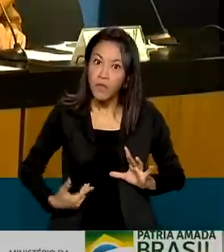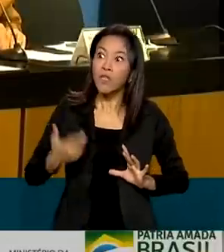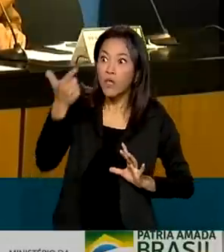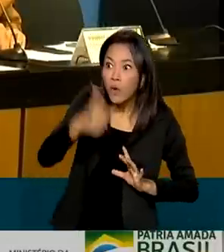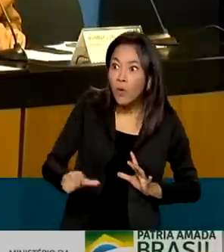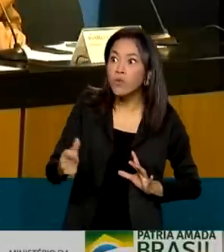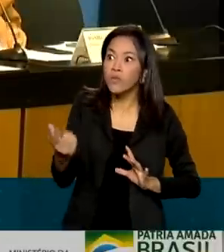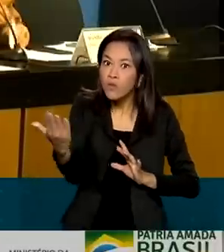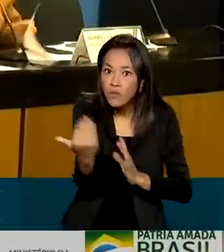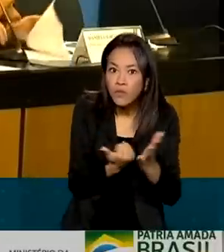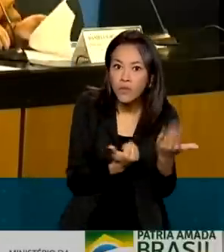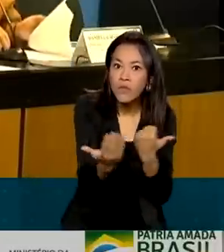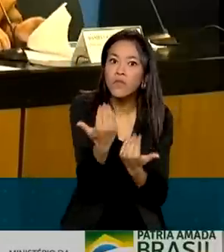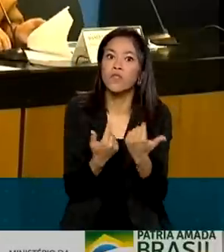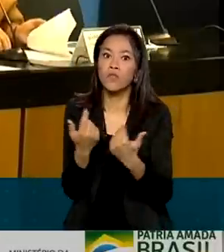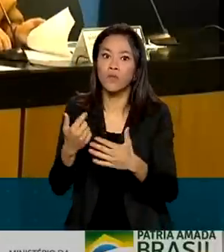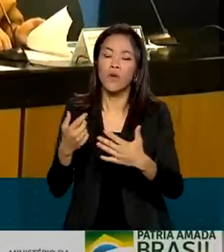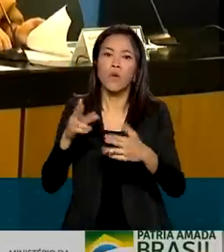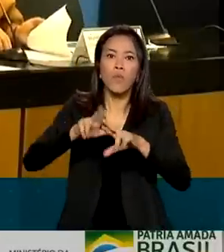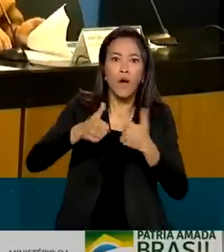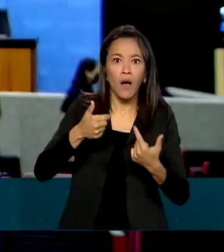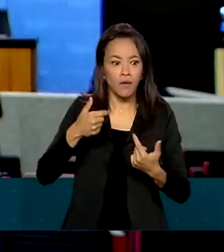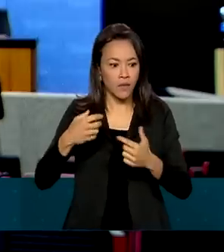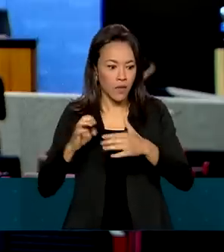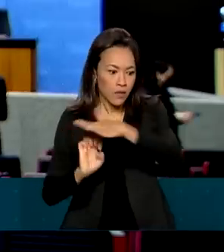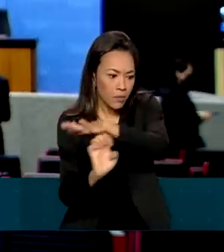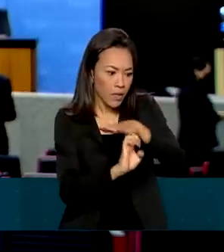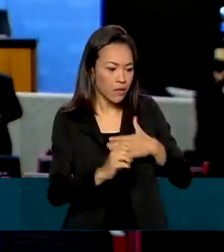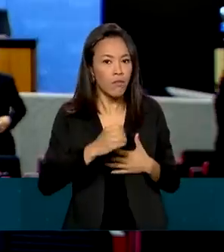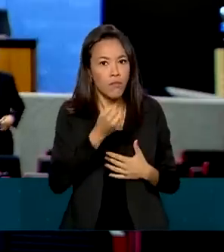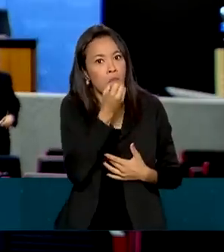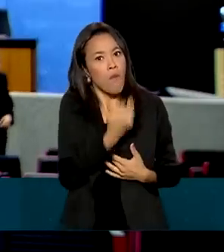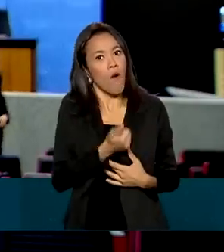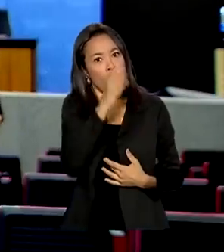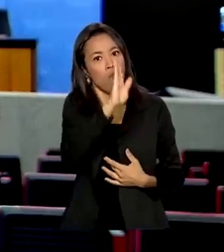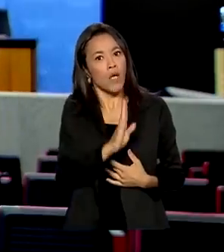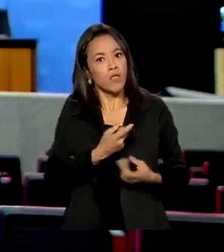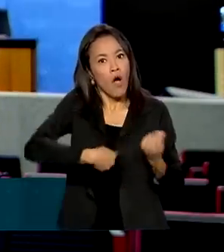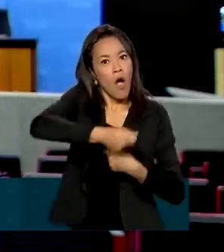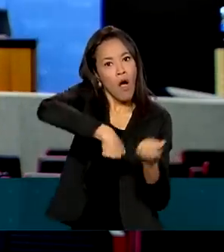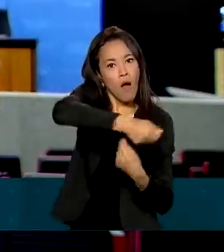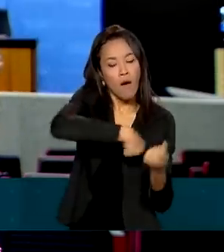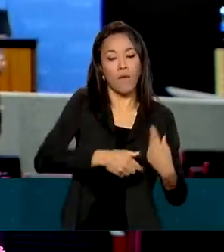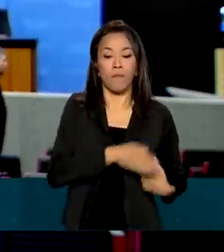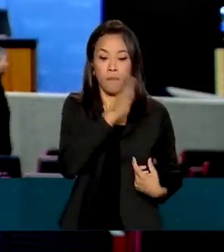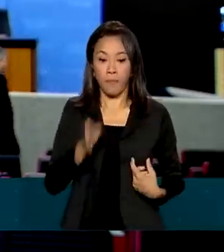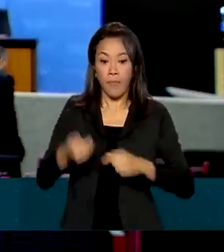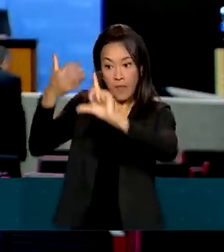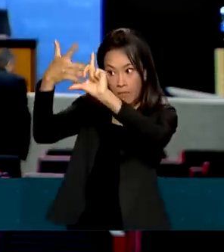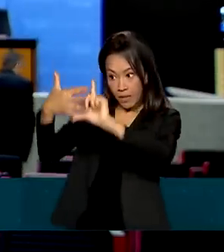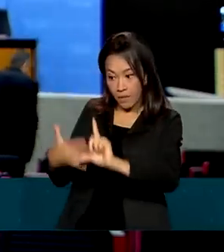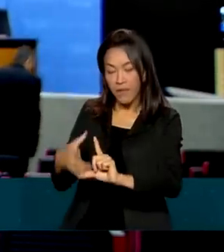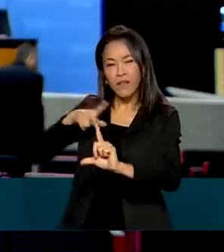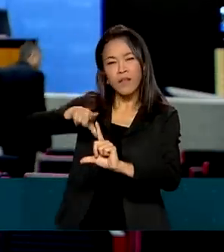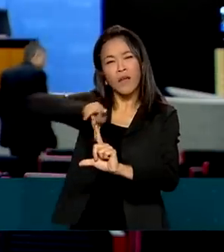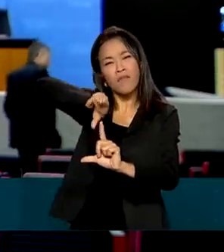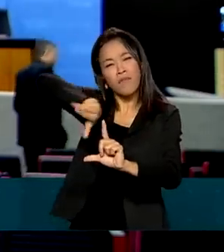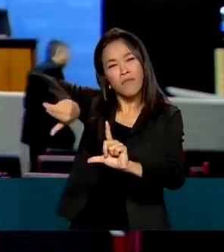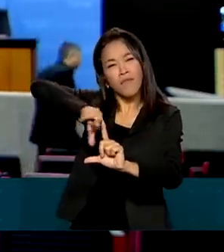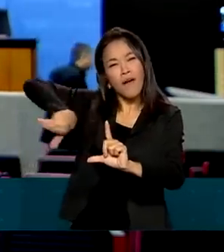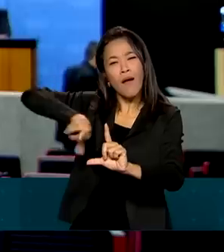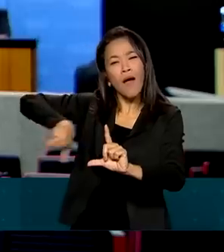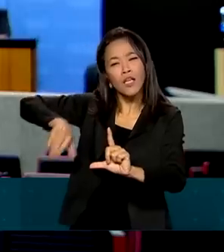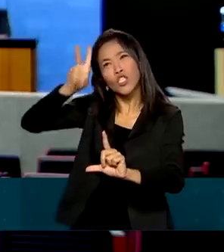exatamente pela melhoria de ambiente de negócio. Os dados disponíveis na plataforma trazem séries históricas de